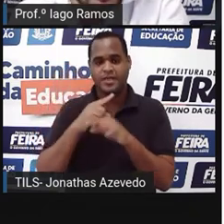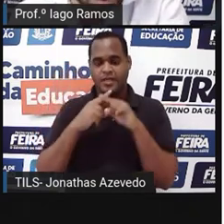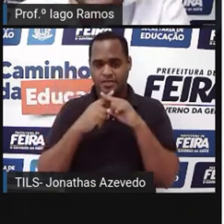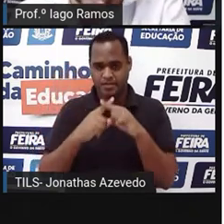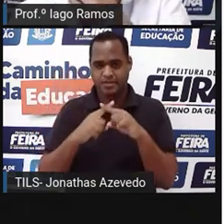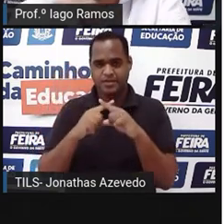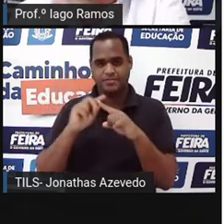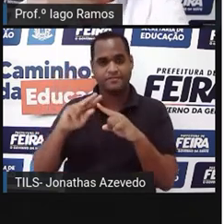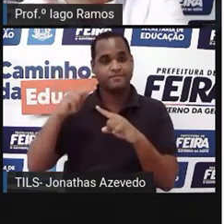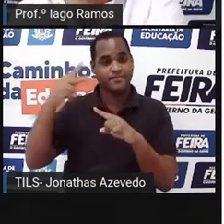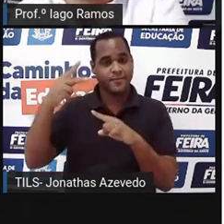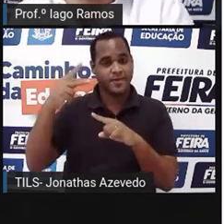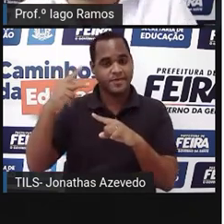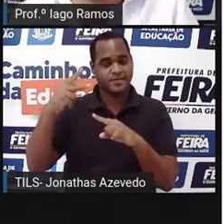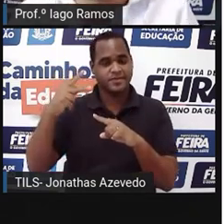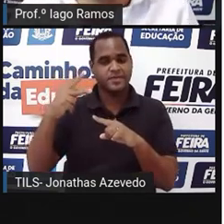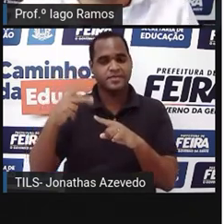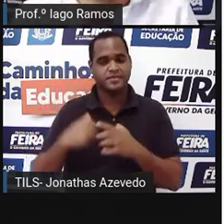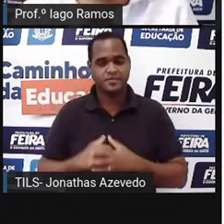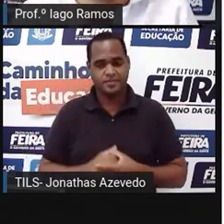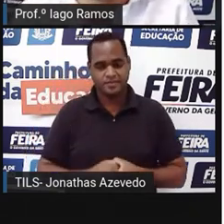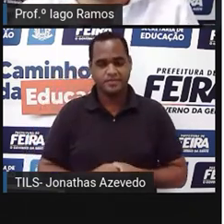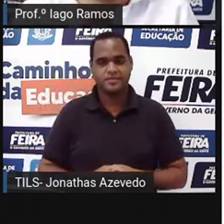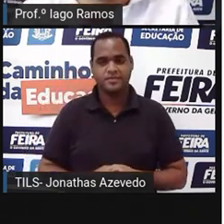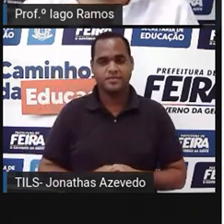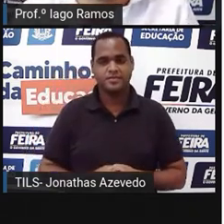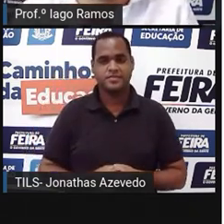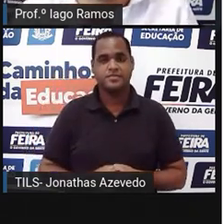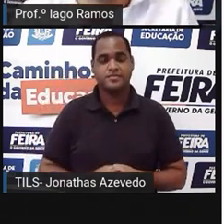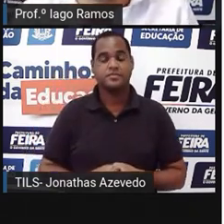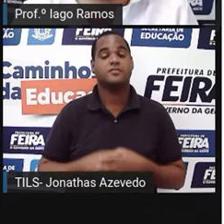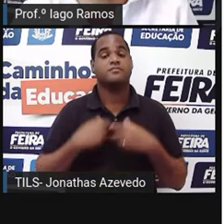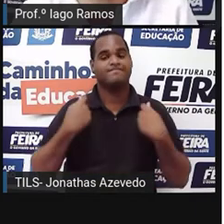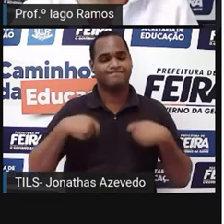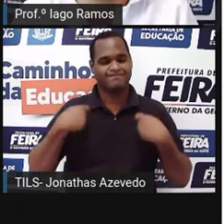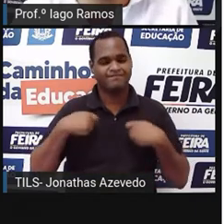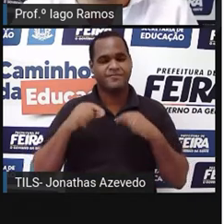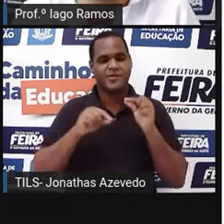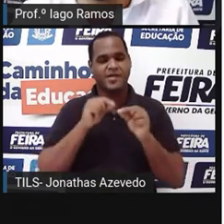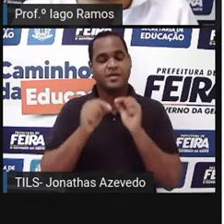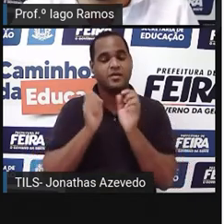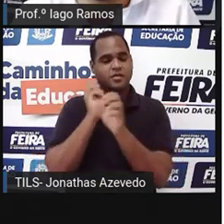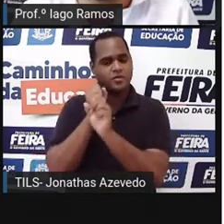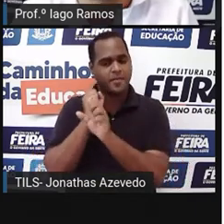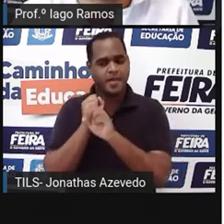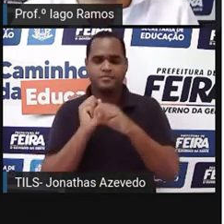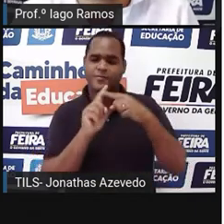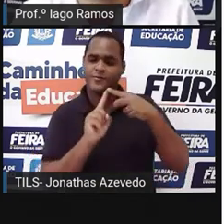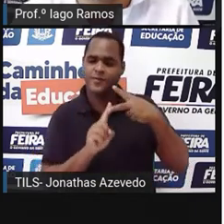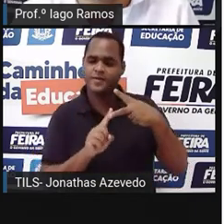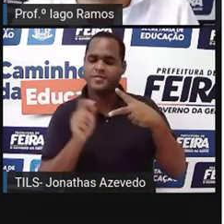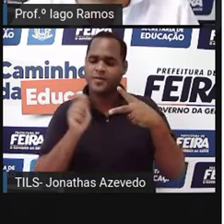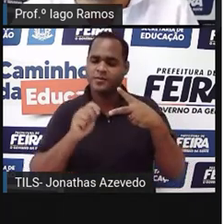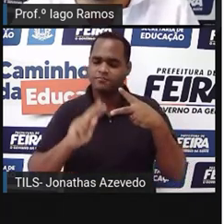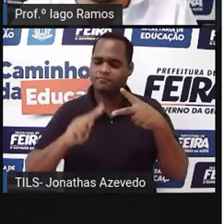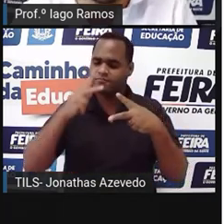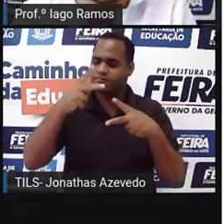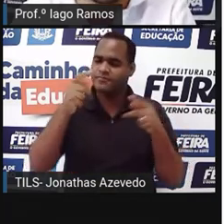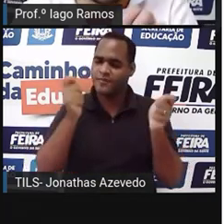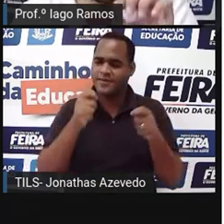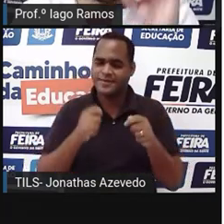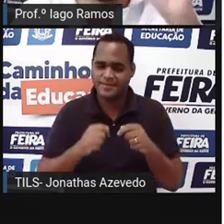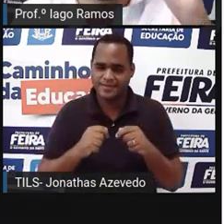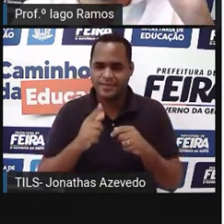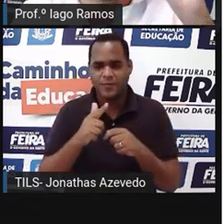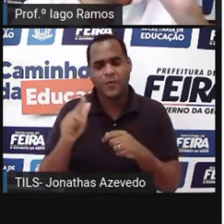ali, que a hipotenusa, elevado a 2, tem que ser a soma dos dois catetos também elevados ao quadrado. Então, o outro